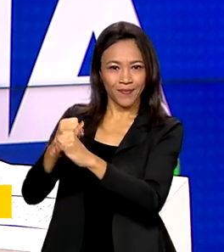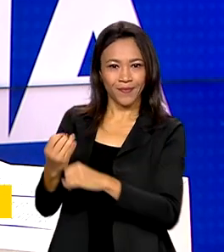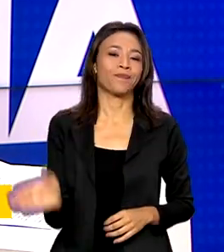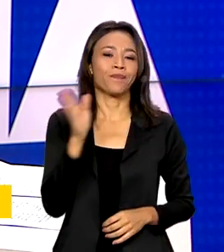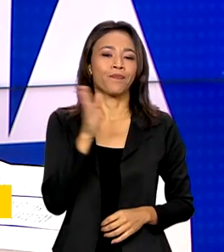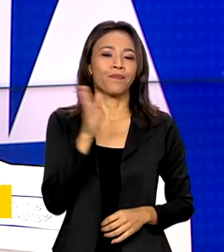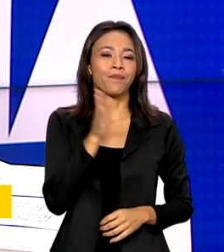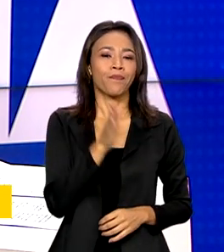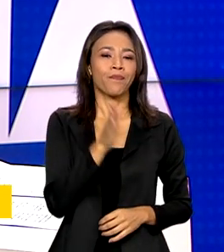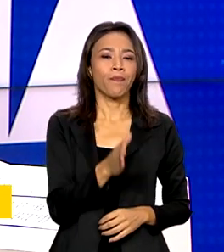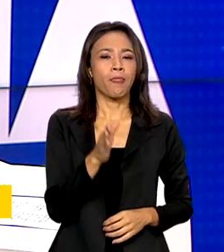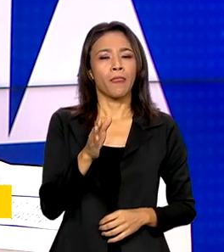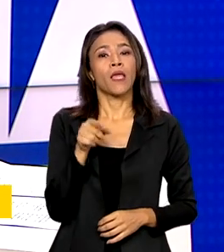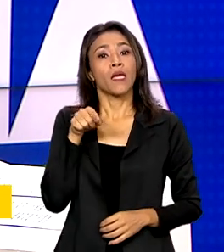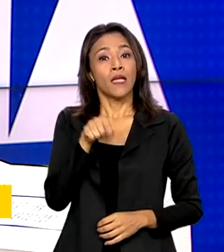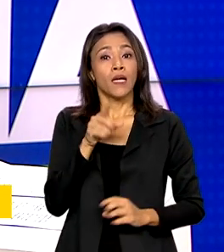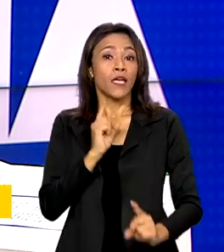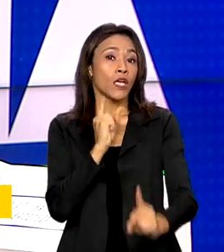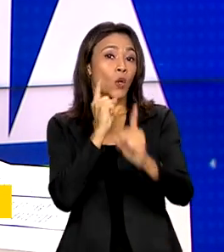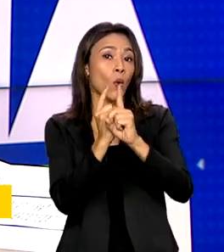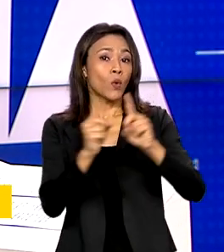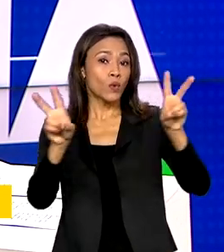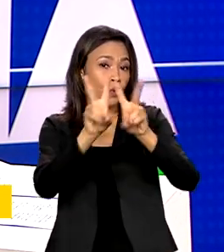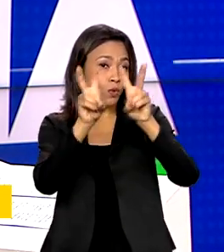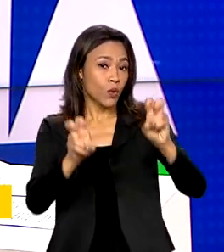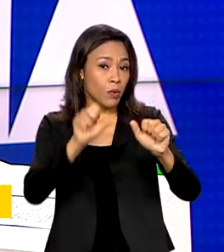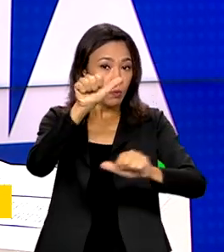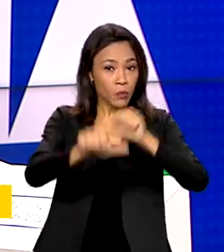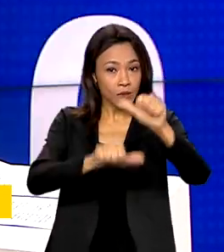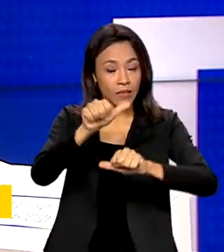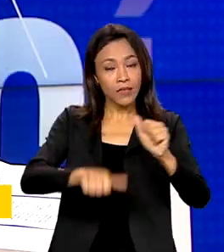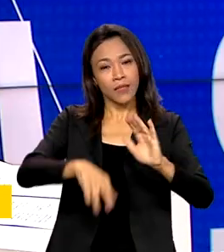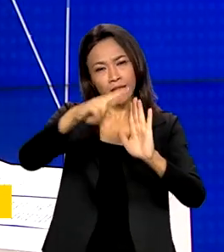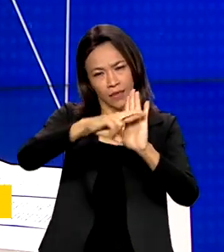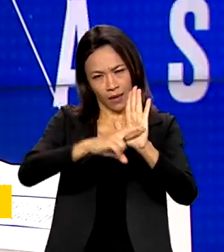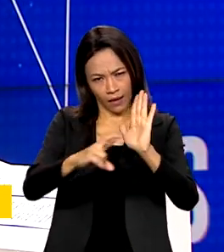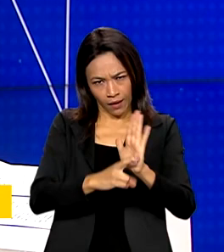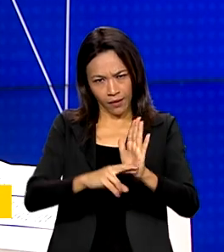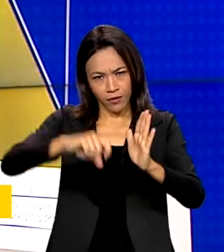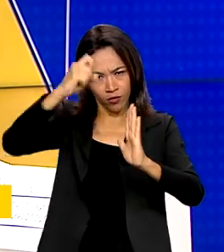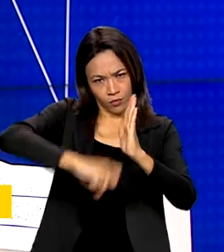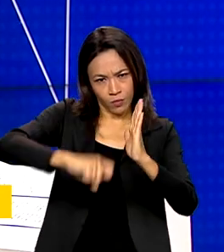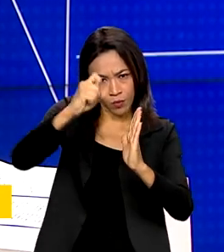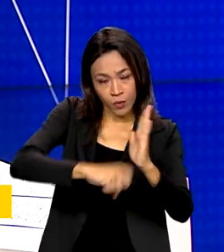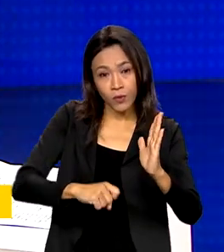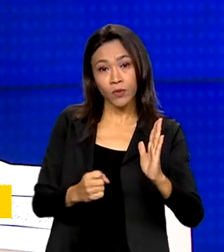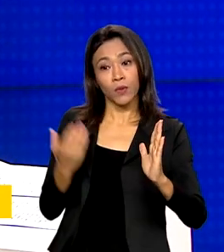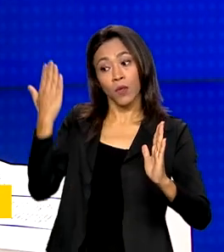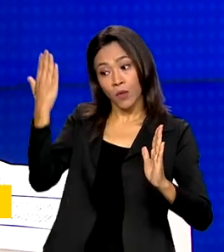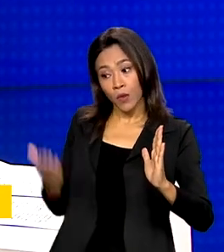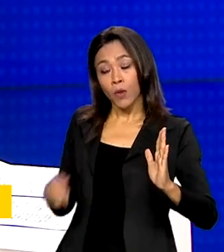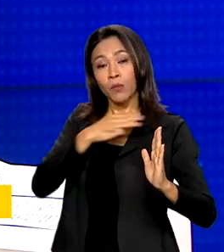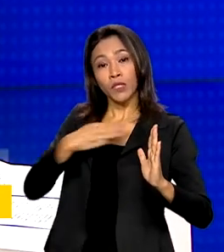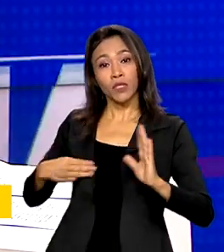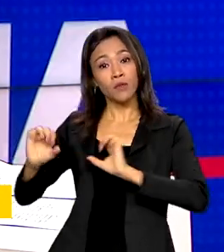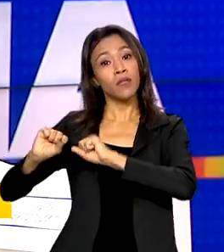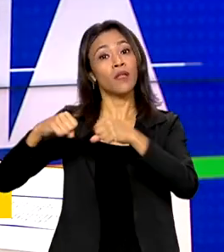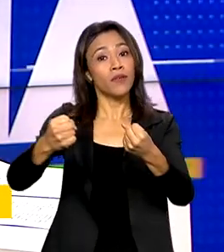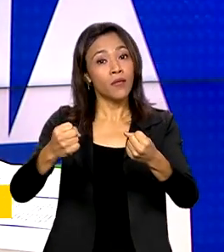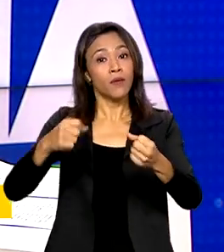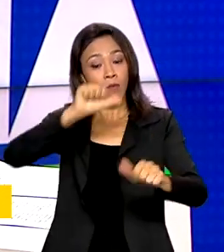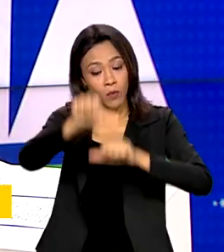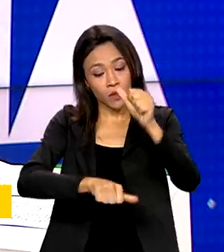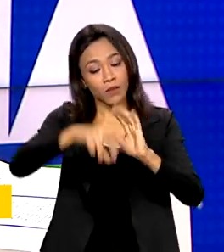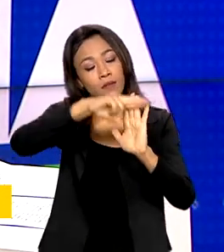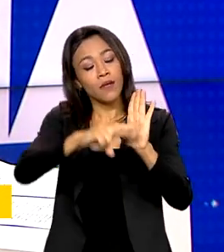Durante a reforma tributária, o ministro da Fazenda defendeu que a mudança no sistema vai ser fundamental